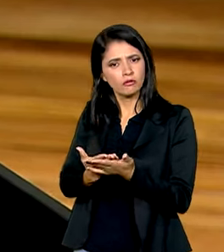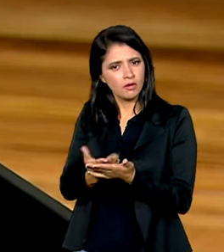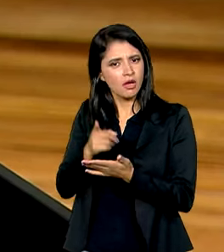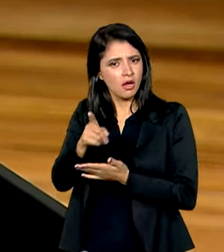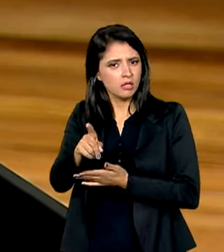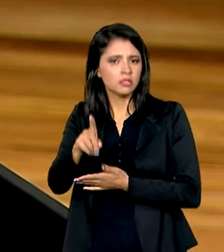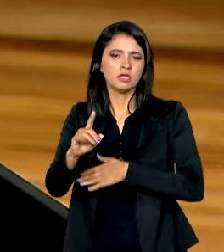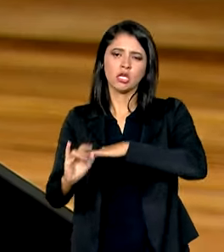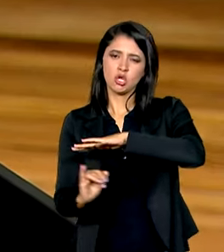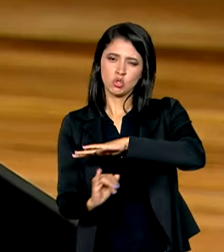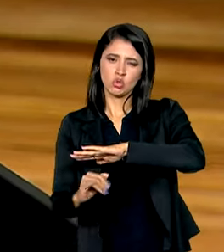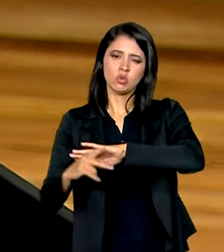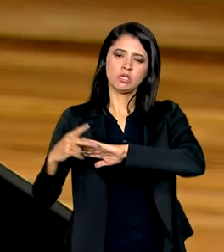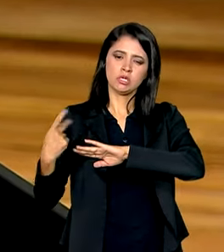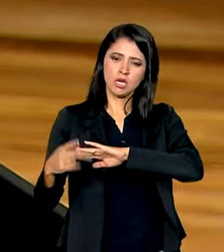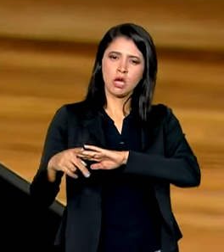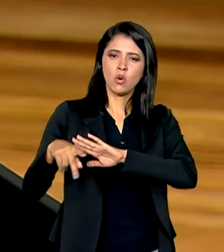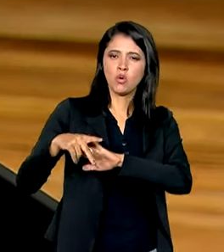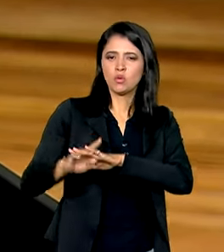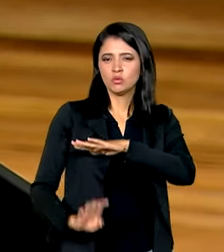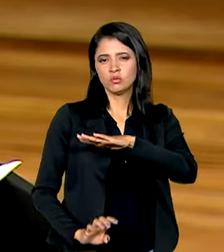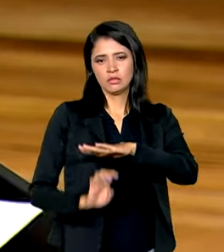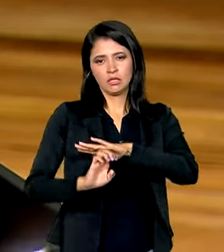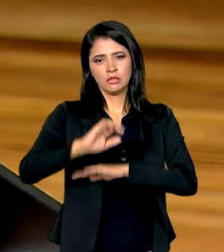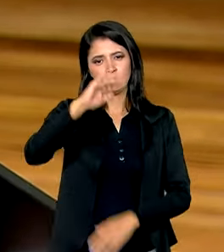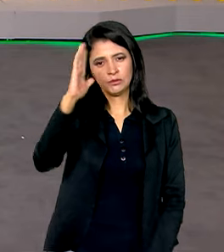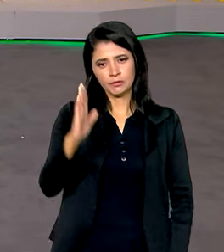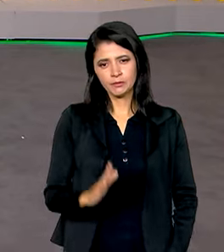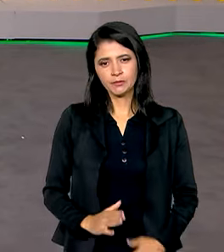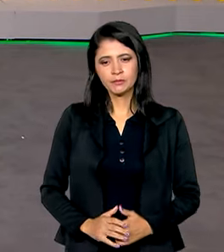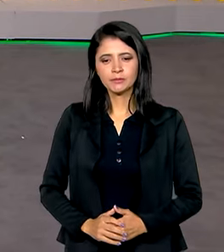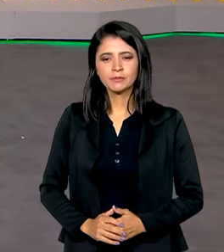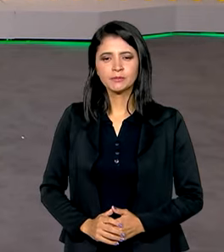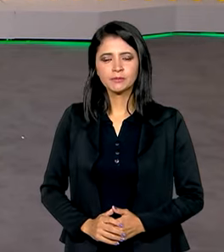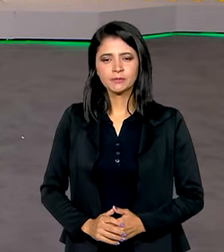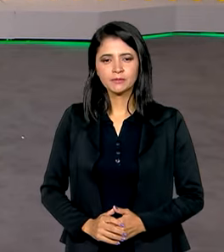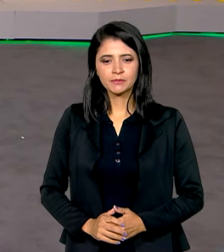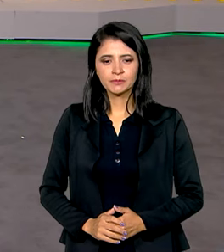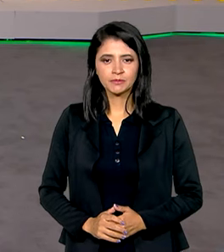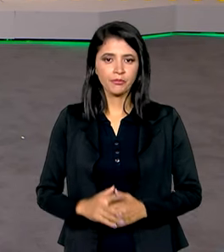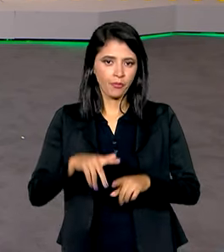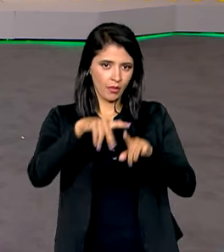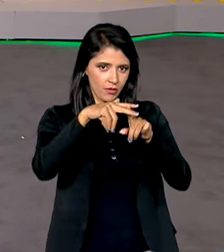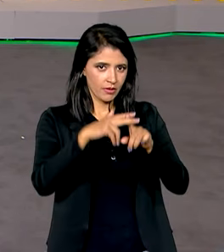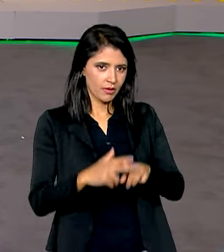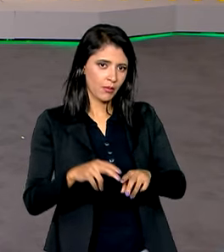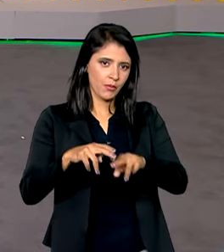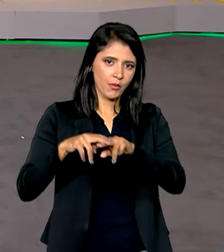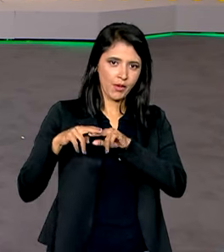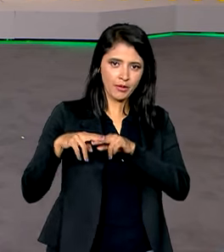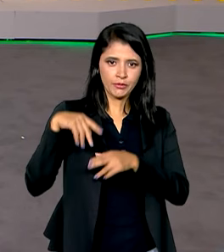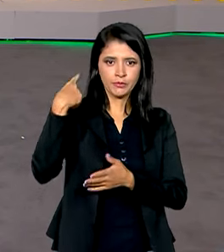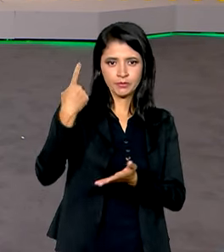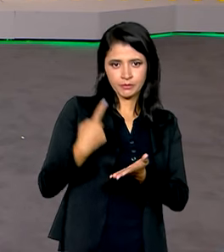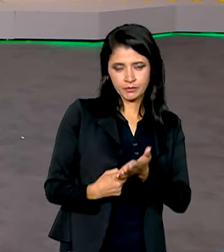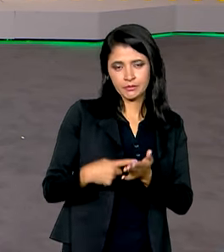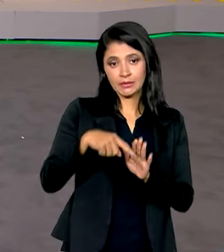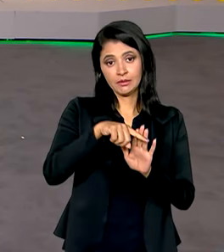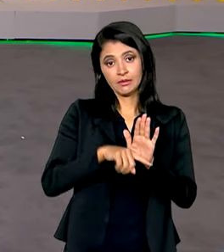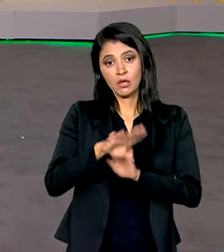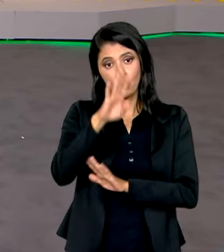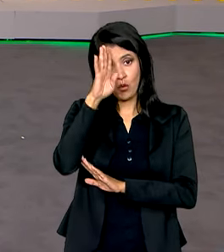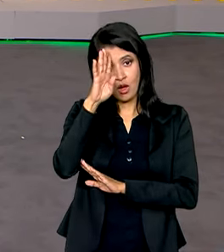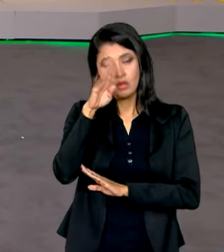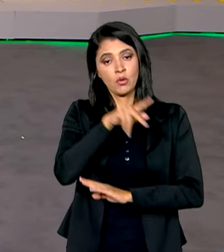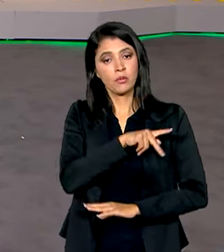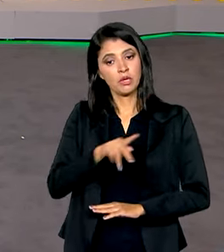nas instituições do Estado brasileiro. Só uma correção. Por causa dos compromissos na agenda desta quarta